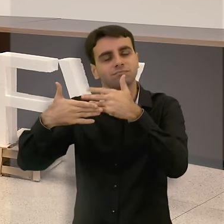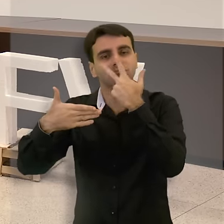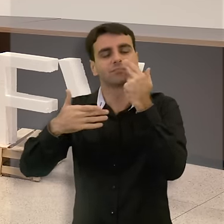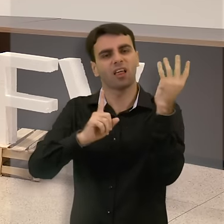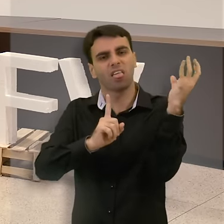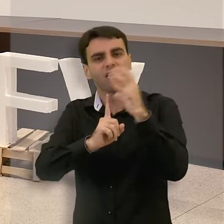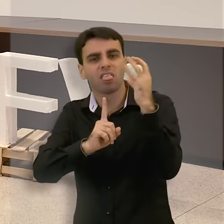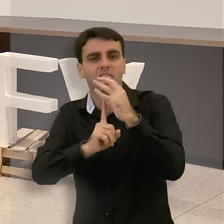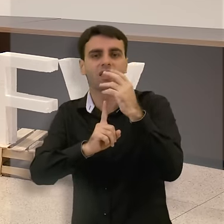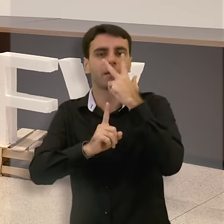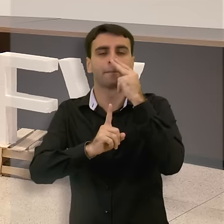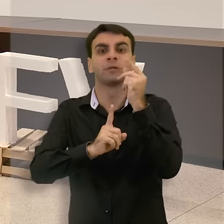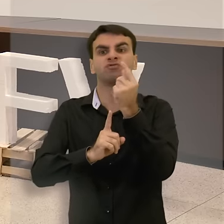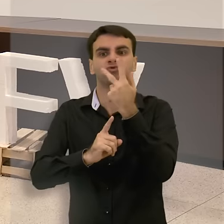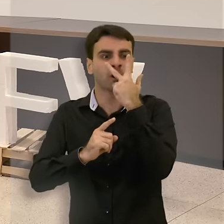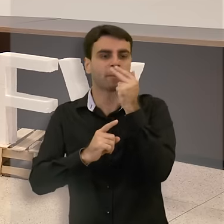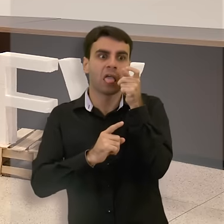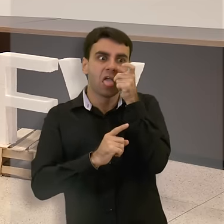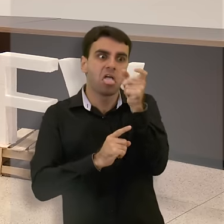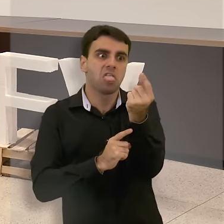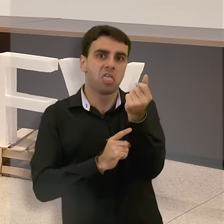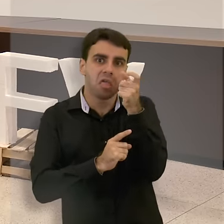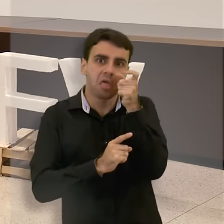impede de ver que tem outras possibilidades.